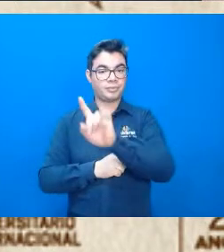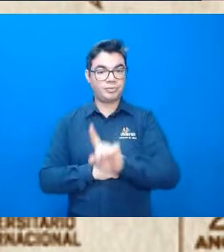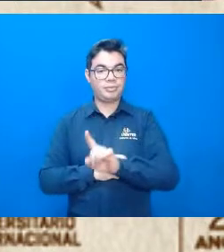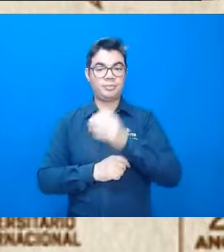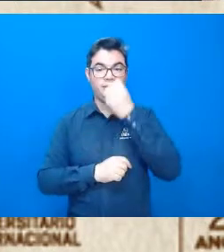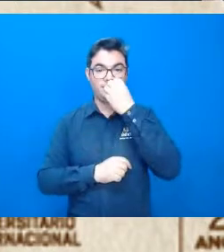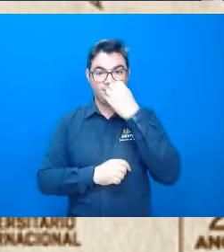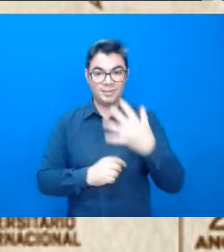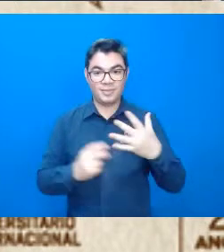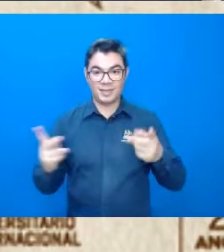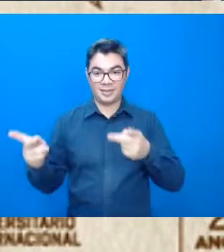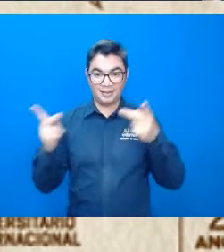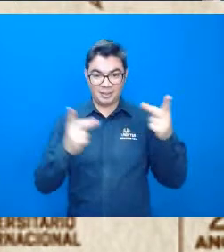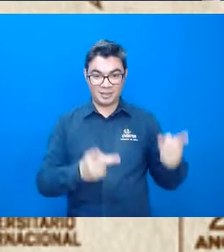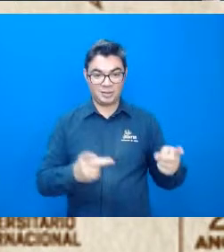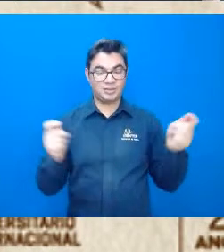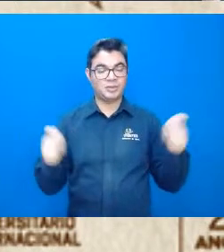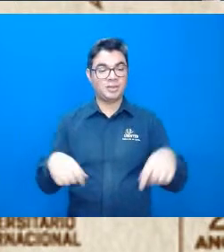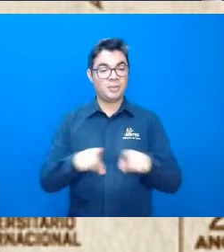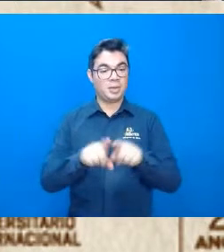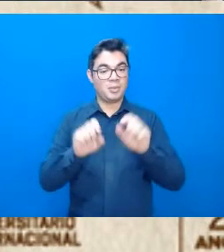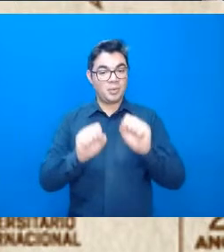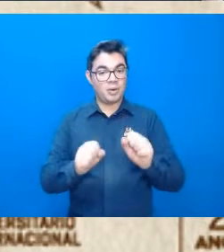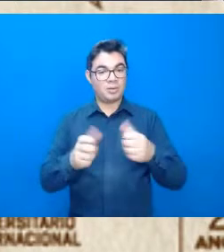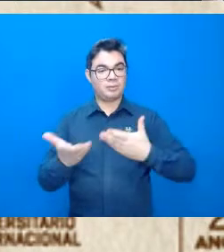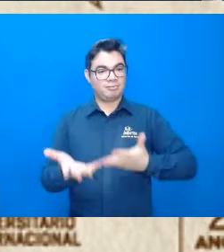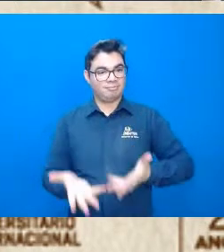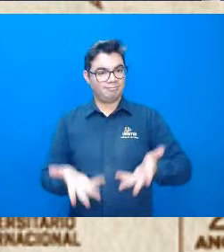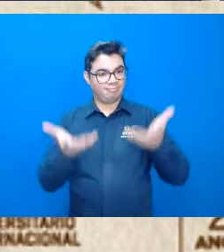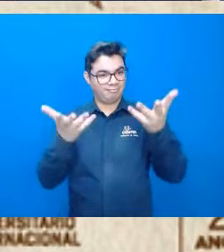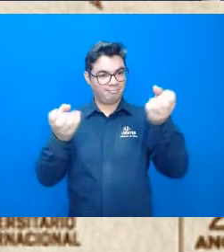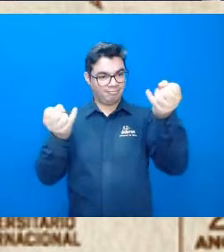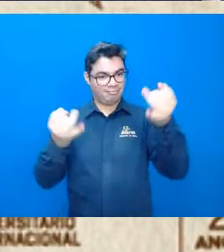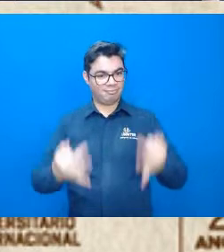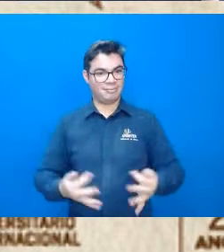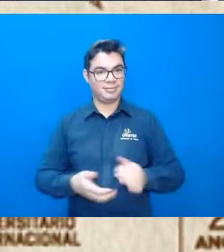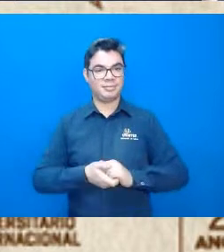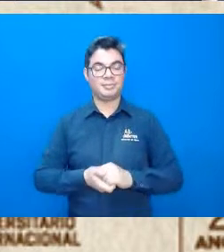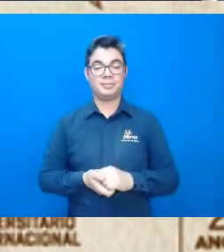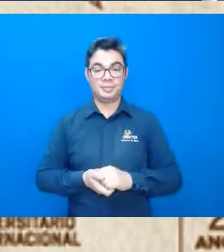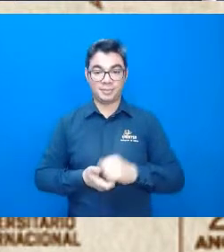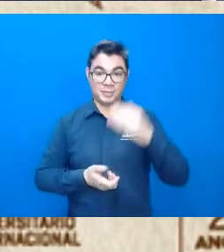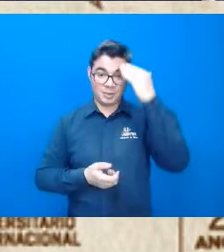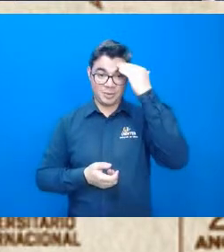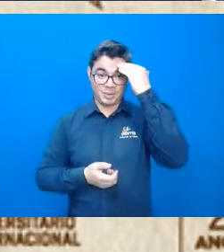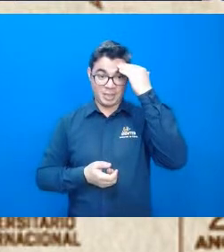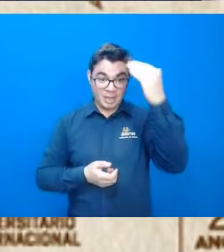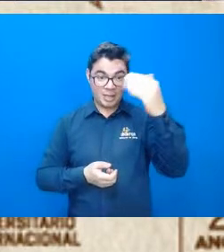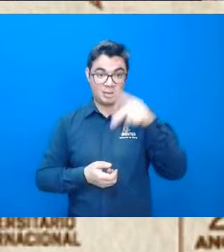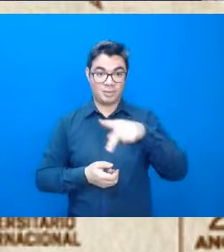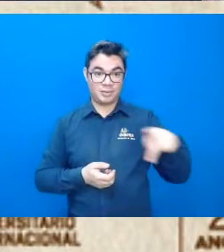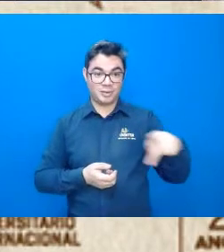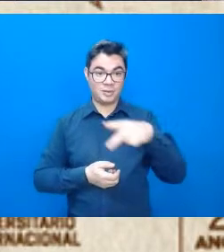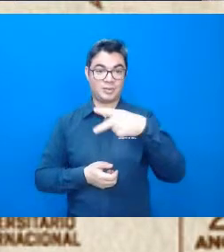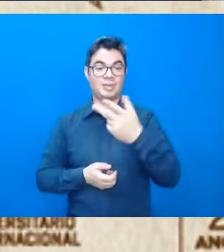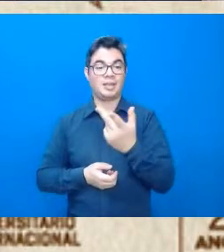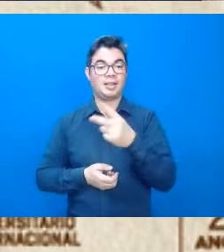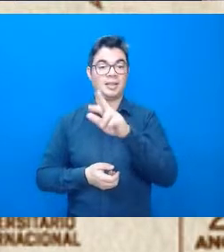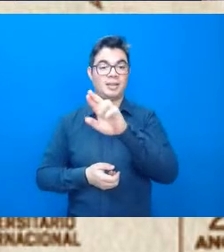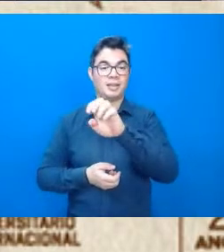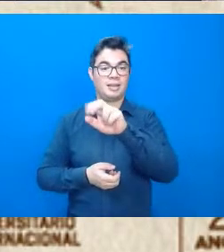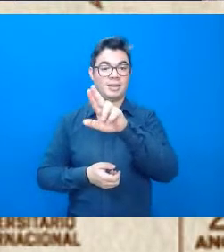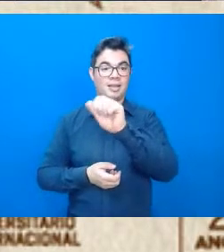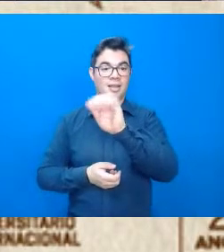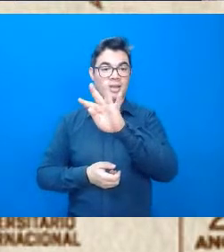-vindo, e a Nicole, então, por gentileza, faça as honras, então, também. Com certeza. Obrigada, professora Renata. Então, boa noite a todos e todas.